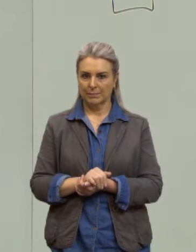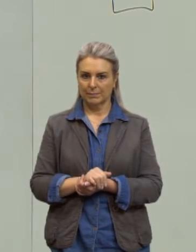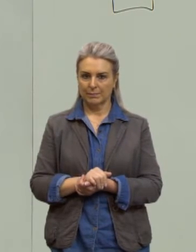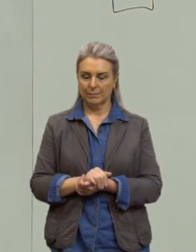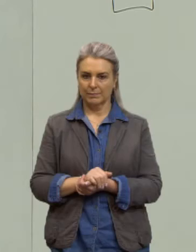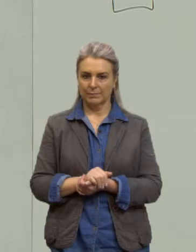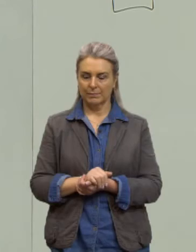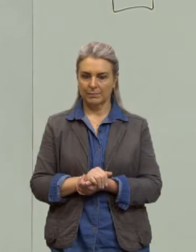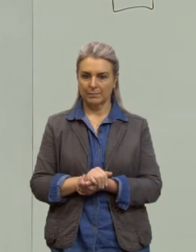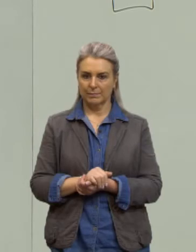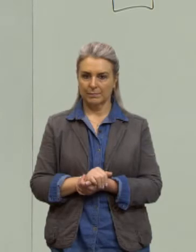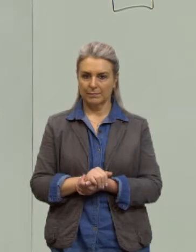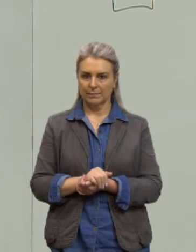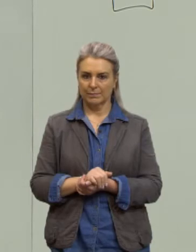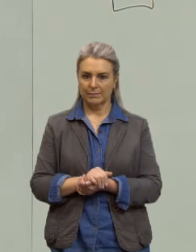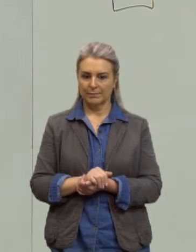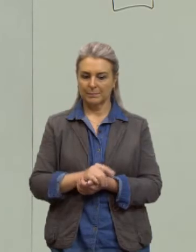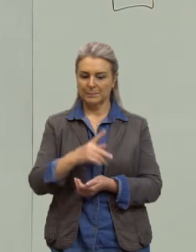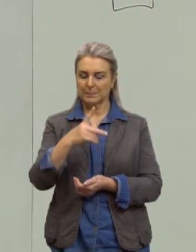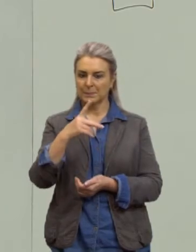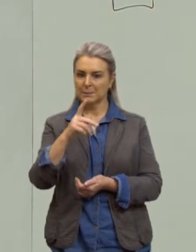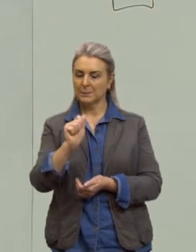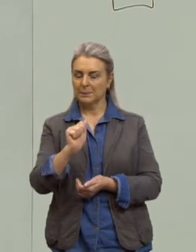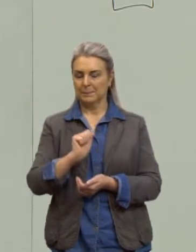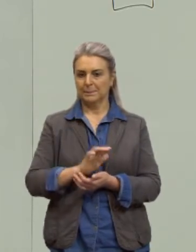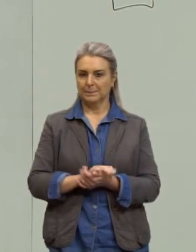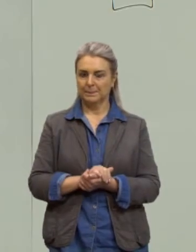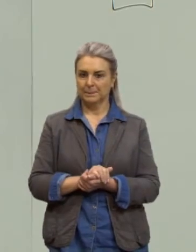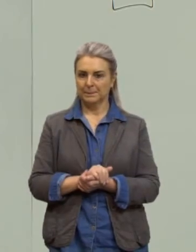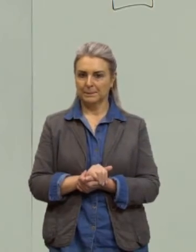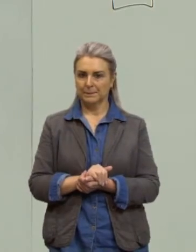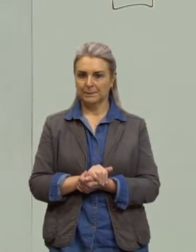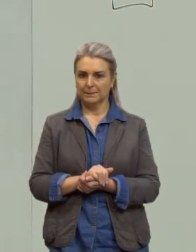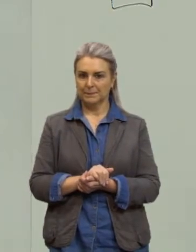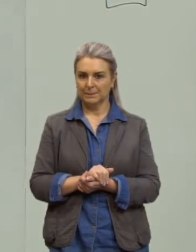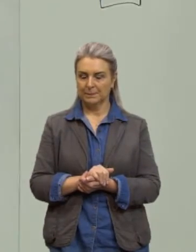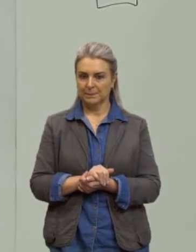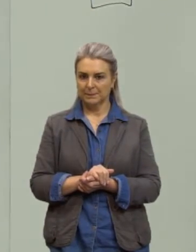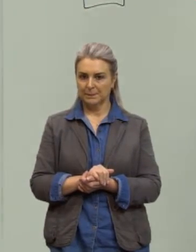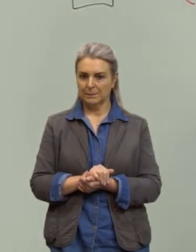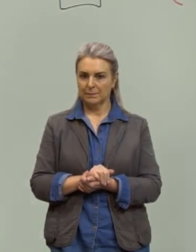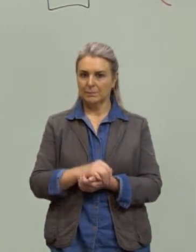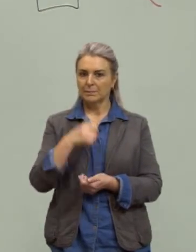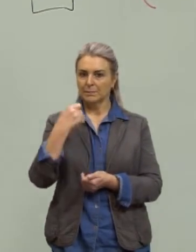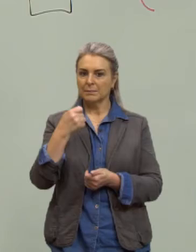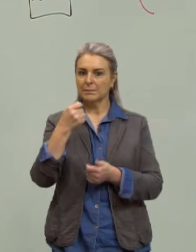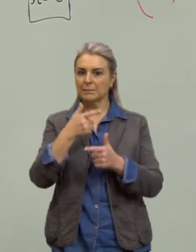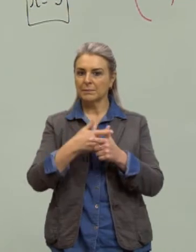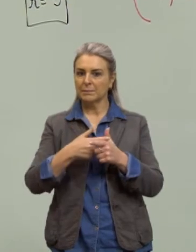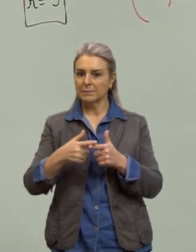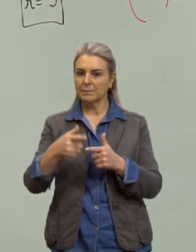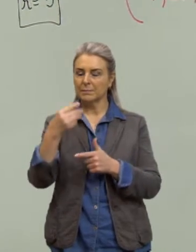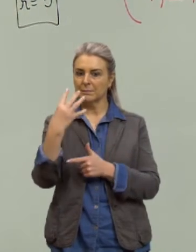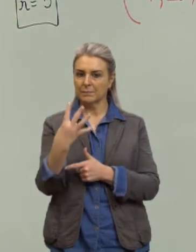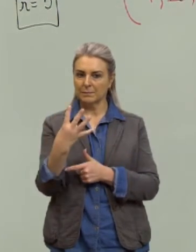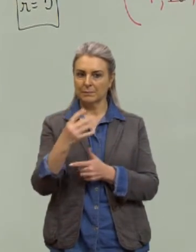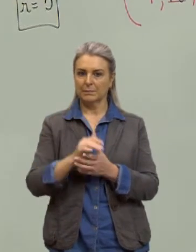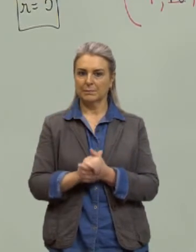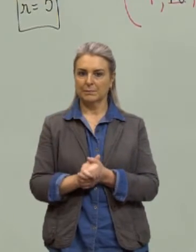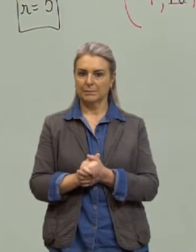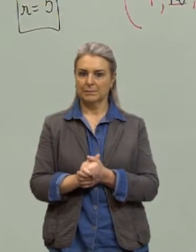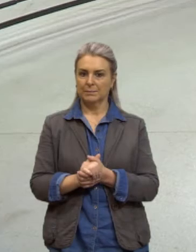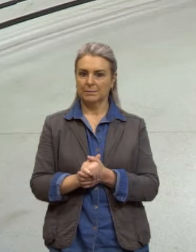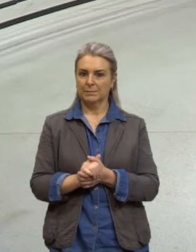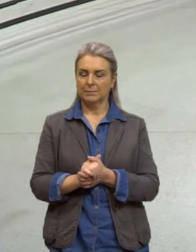tá? então a PA é essa aqui agora tem que ser múltiplo de quatro o cento e um é múltiplo de